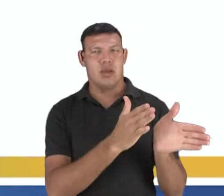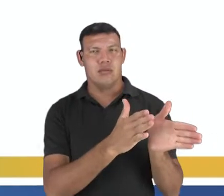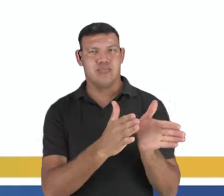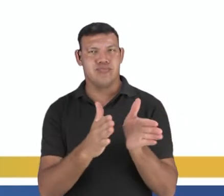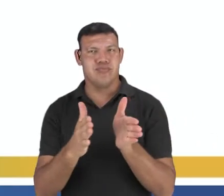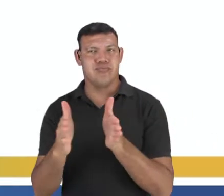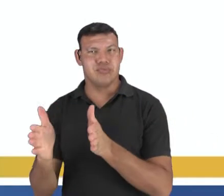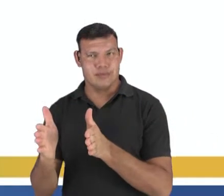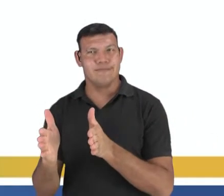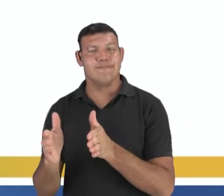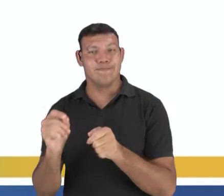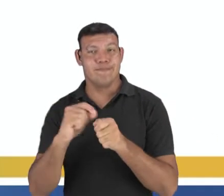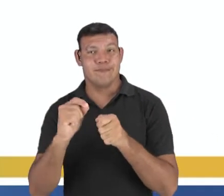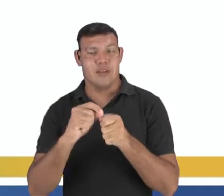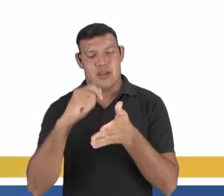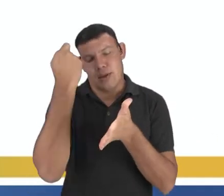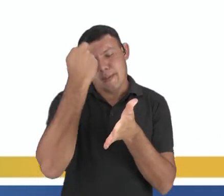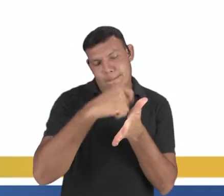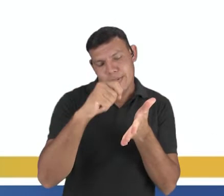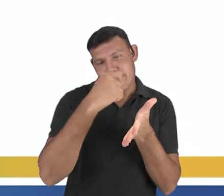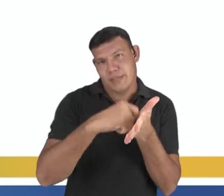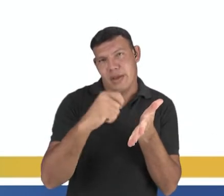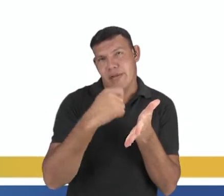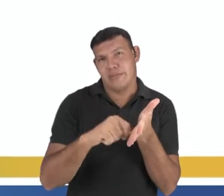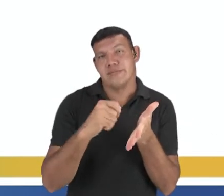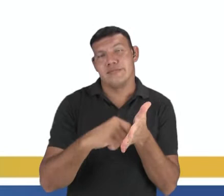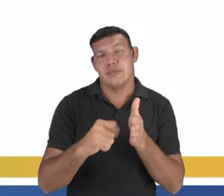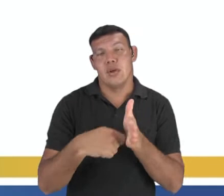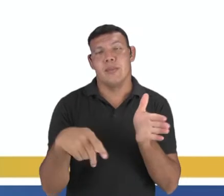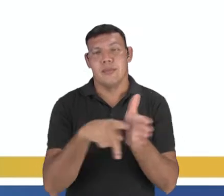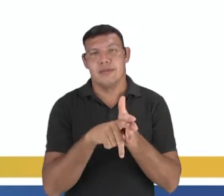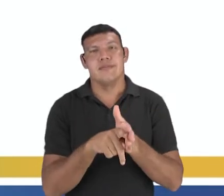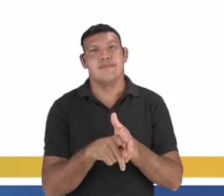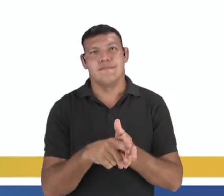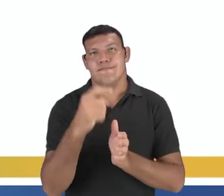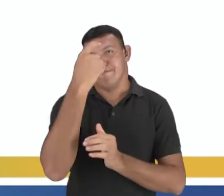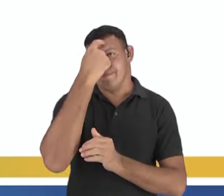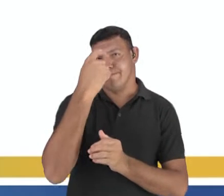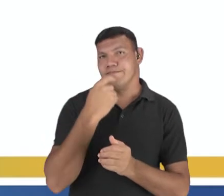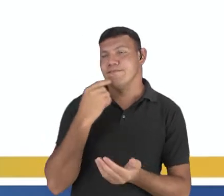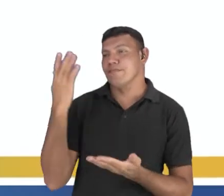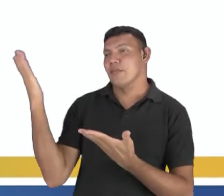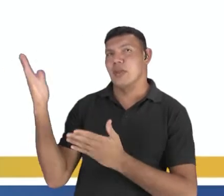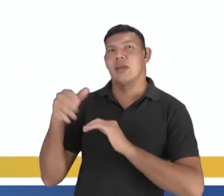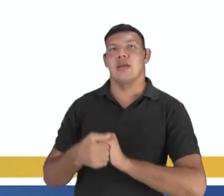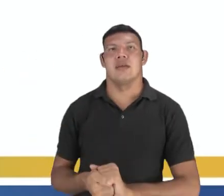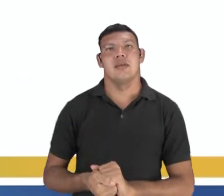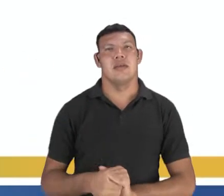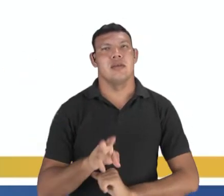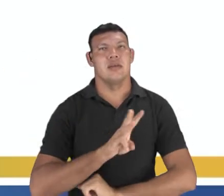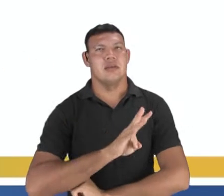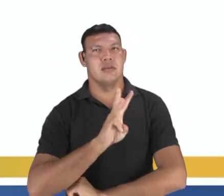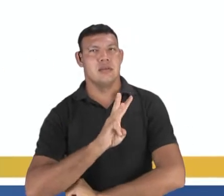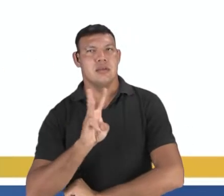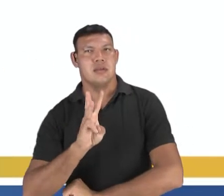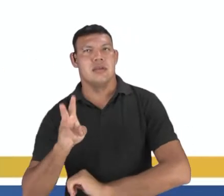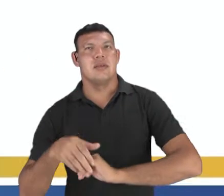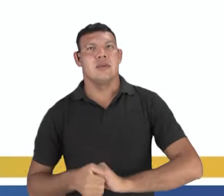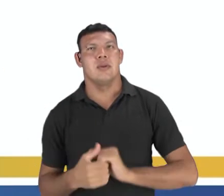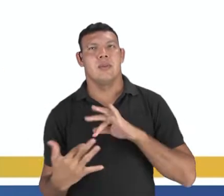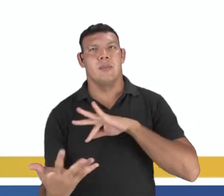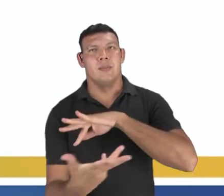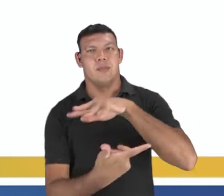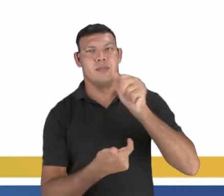processo, né, da produção da escrita, da grafia. Essa imagem está no mundo, educação.ol.com